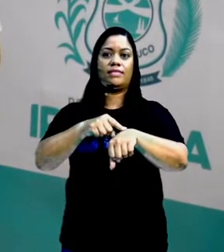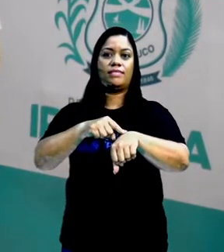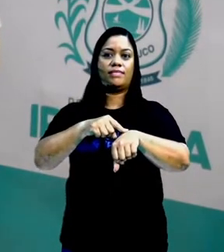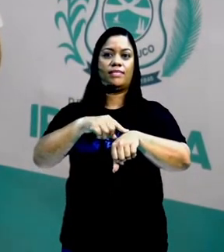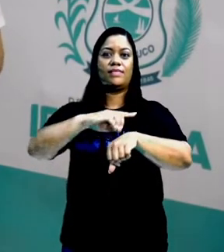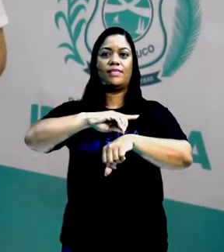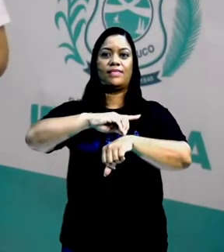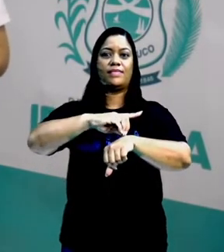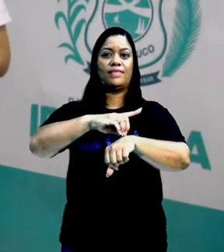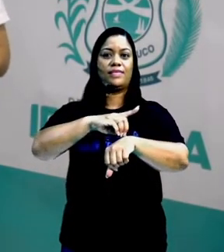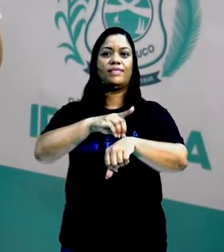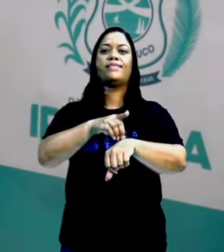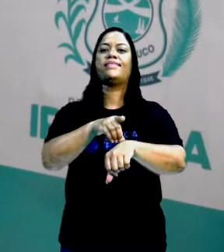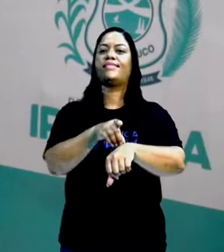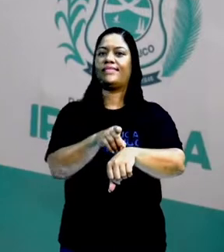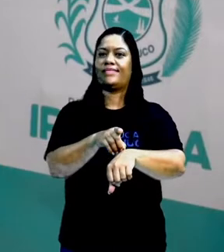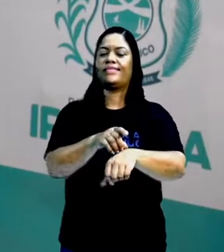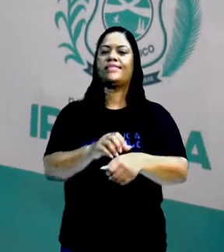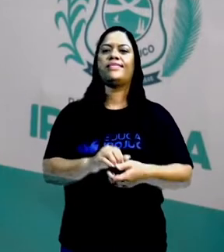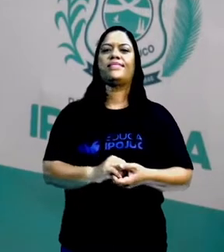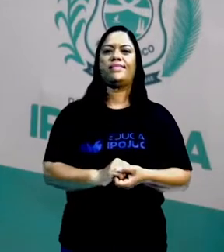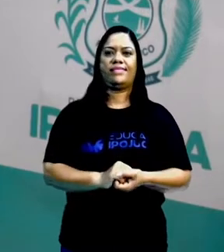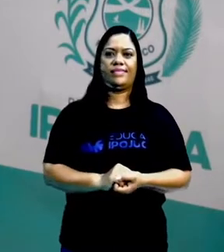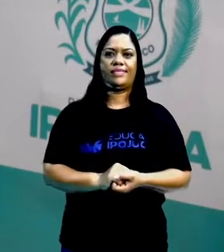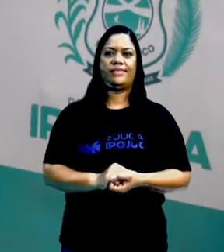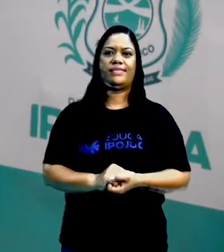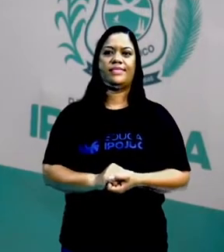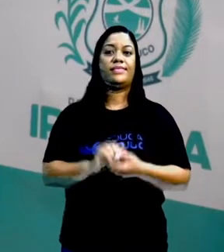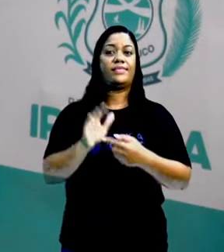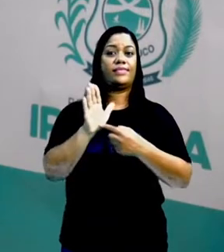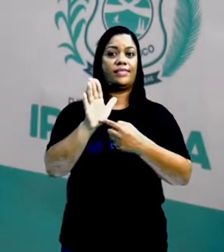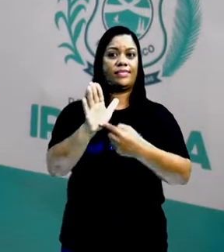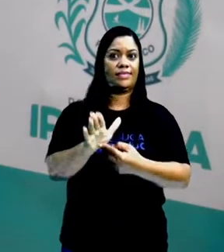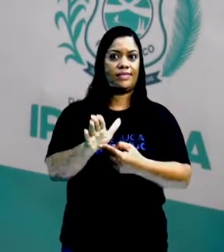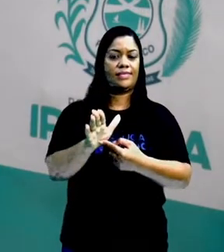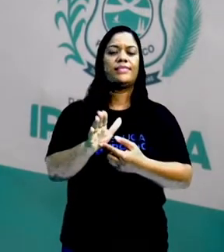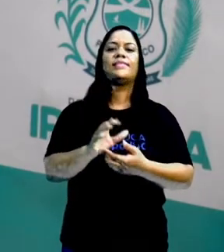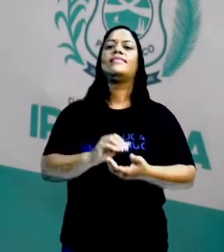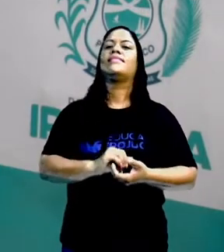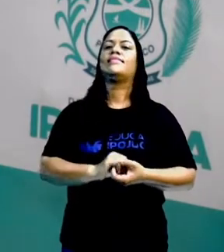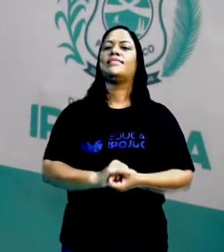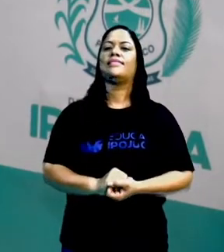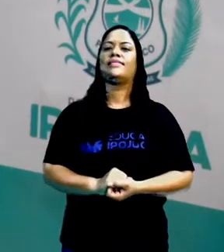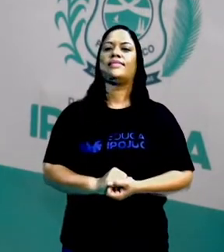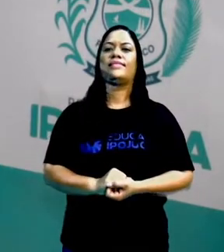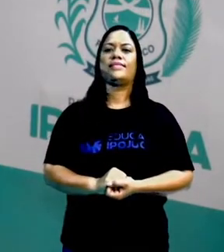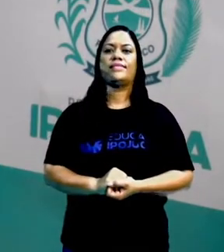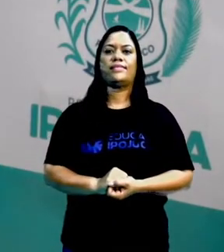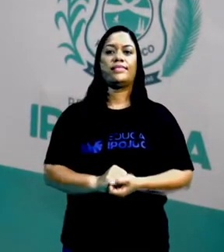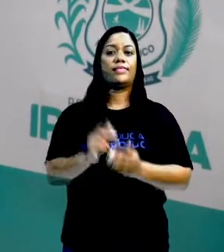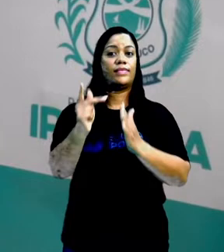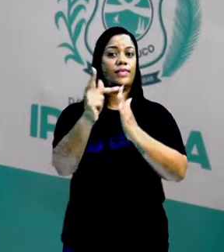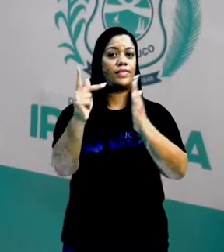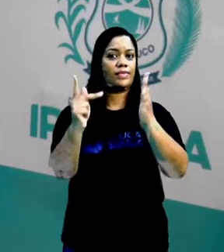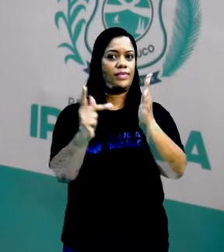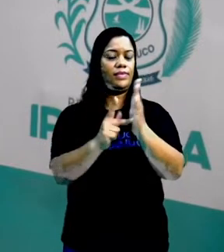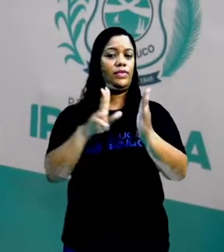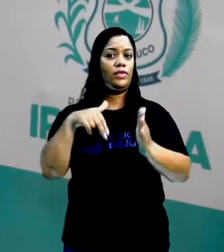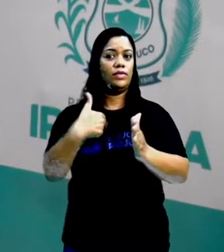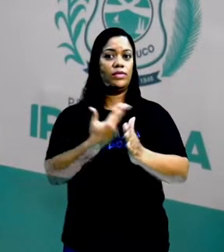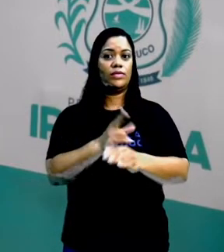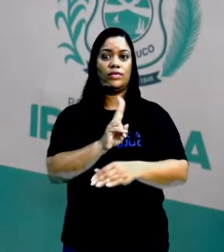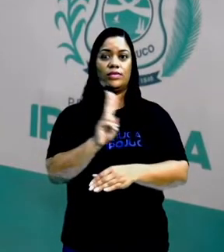pelo ponteiro do relógio. Então, há este recurso que é muito empregado, né? No poema, nós